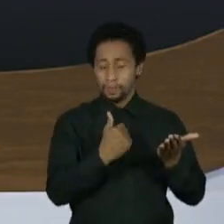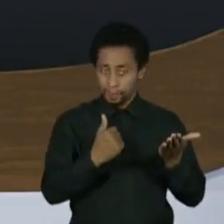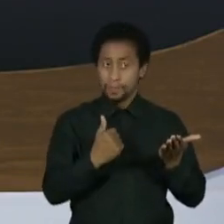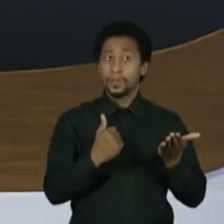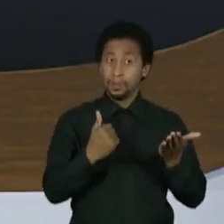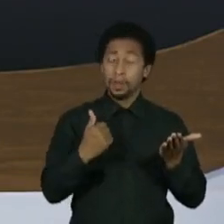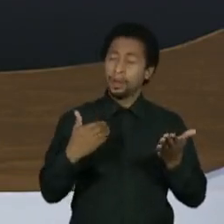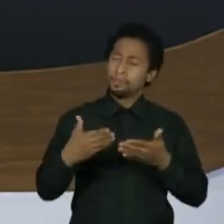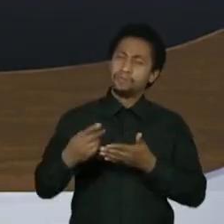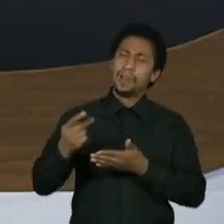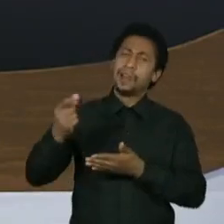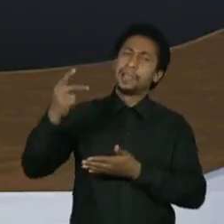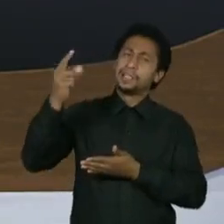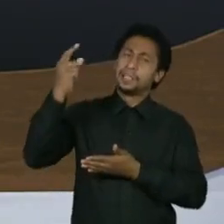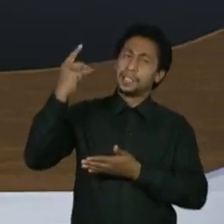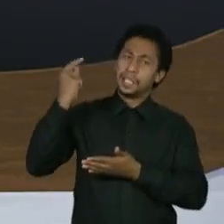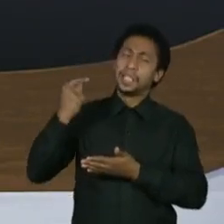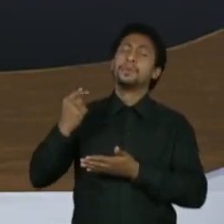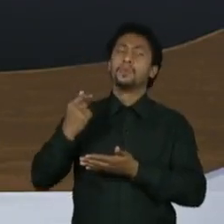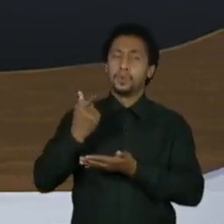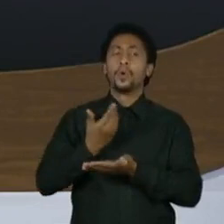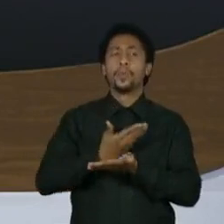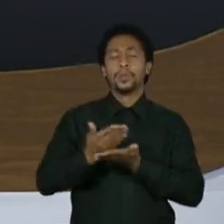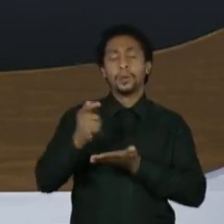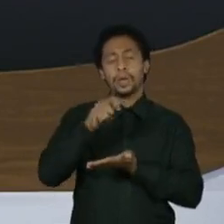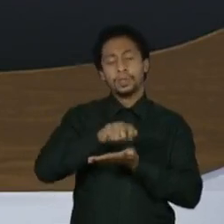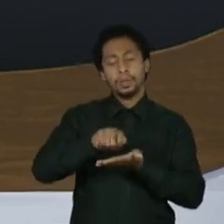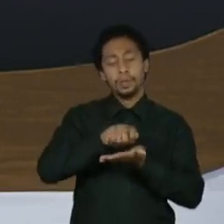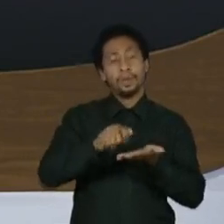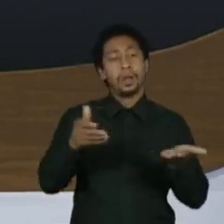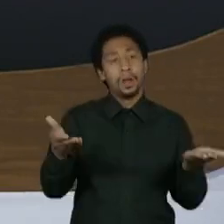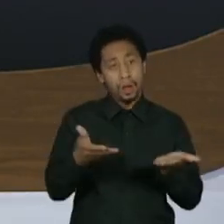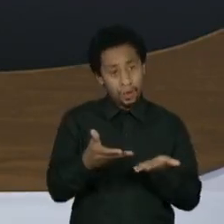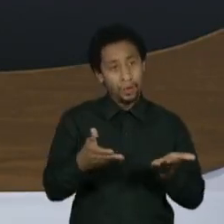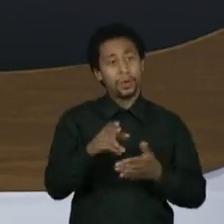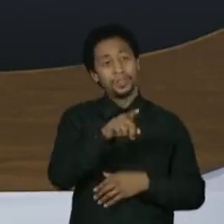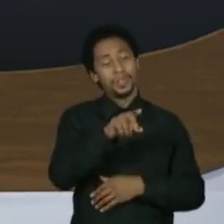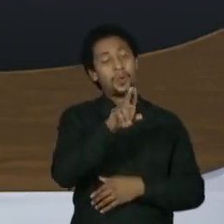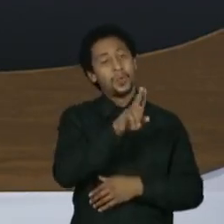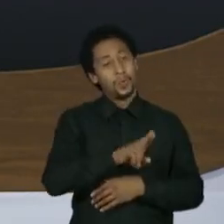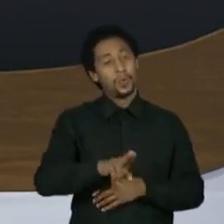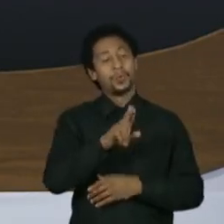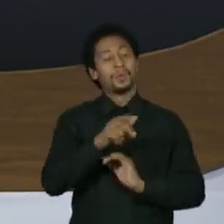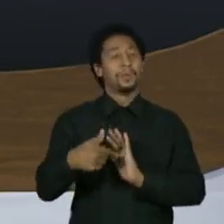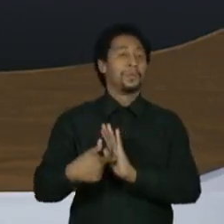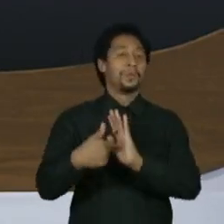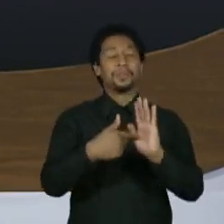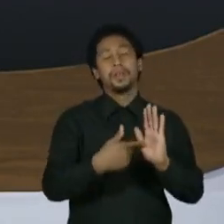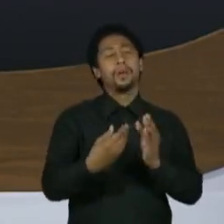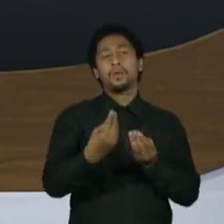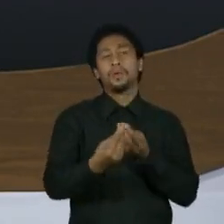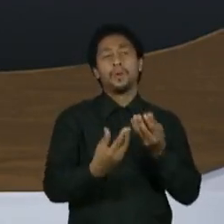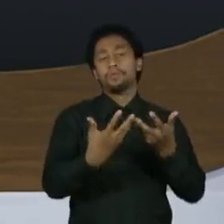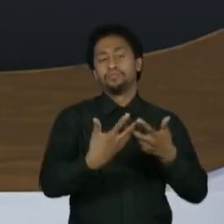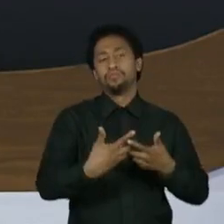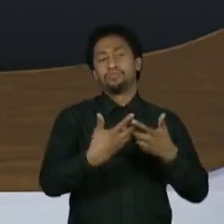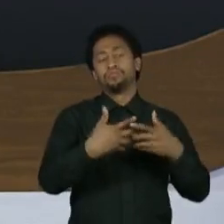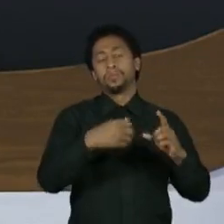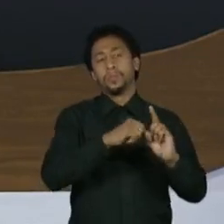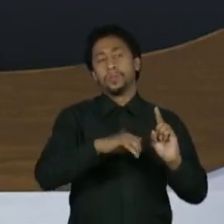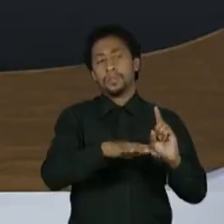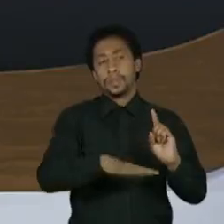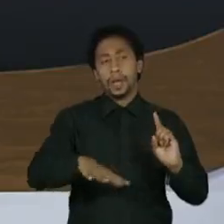esmiúça e leva para várias esferas da vida, da nossa vida social, política e econômica.